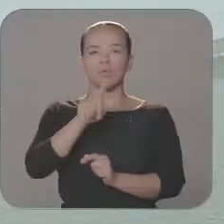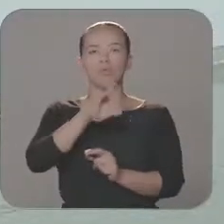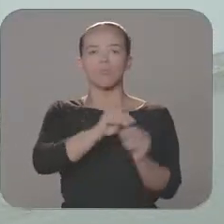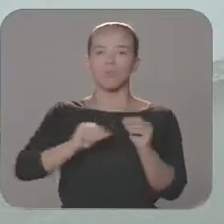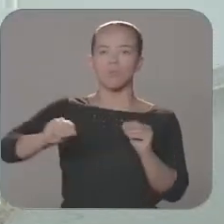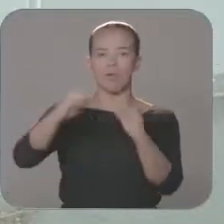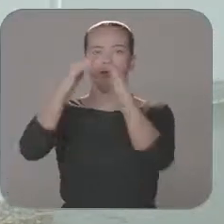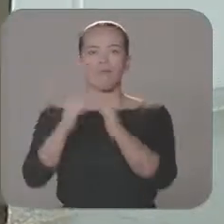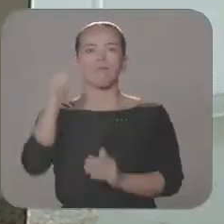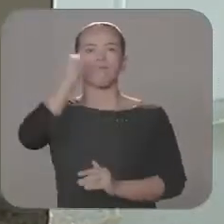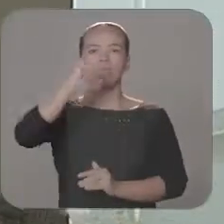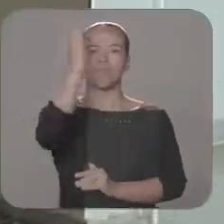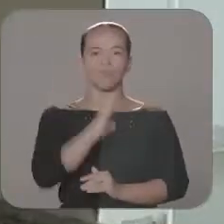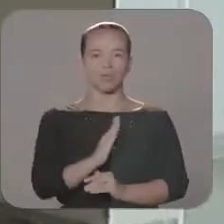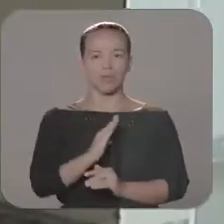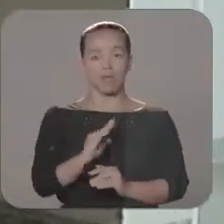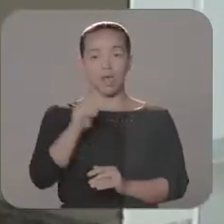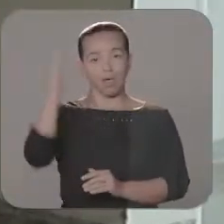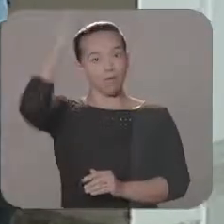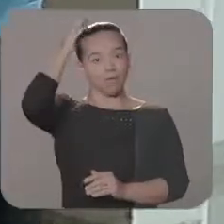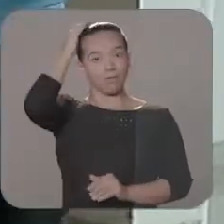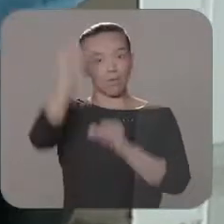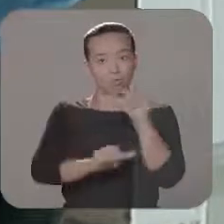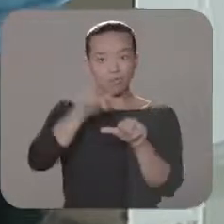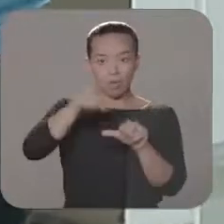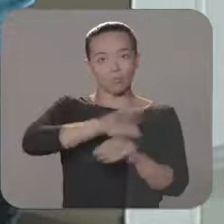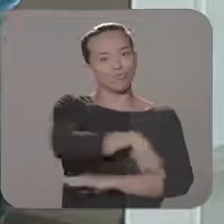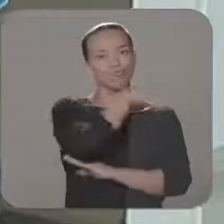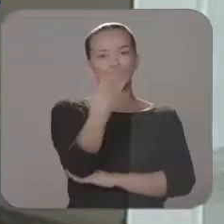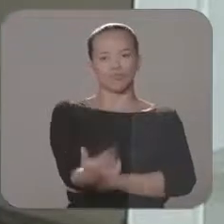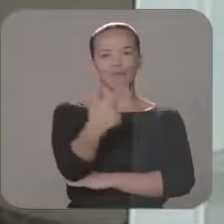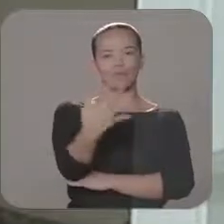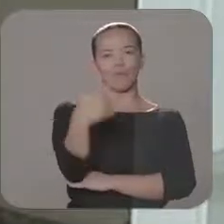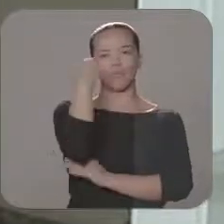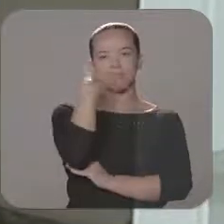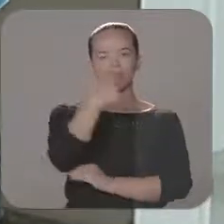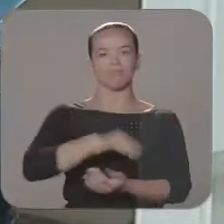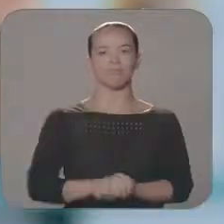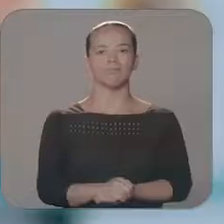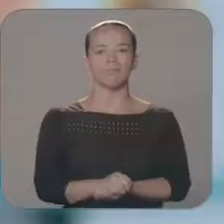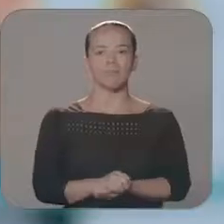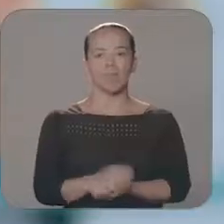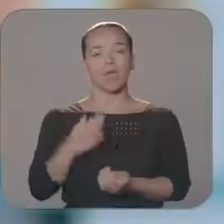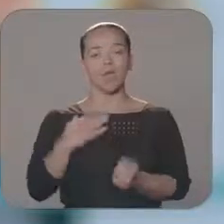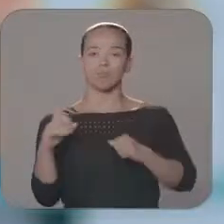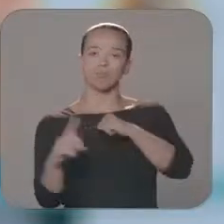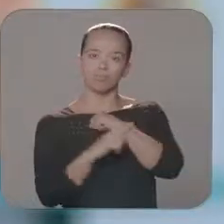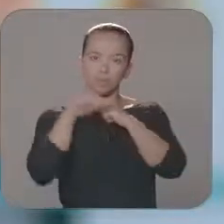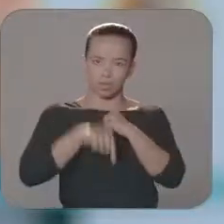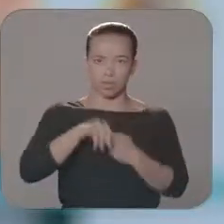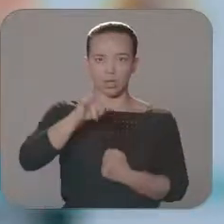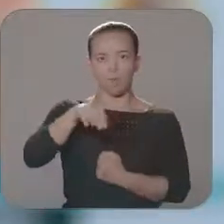passou para a sede da Casa da Mulher Brasileira. E Reinaldo transformou esse serviço em atendimento 24 horas. Eu fui atendida